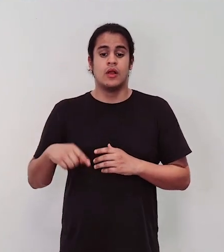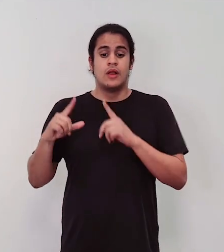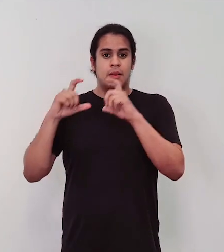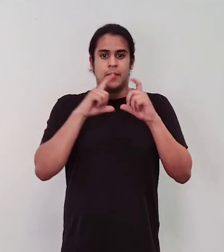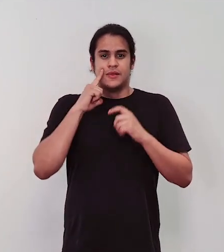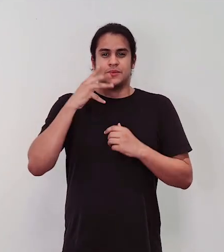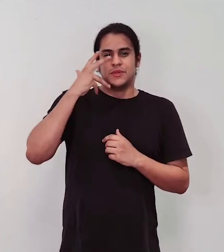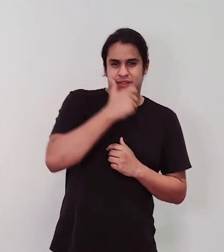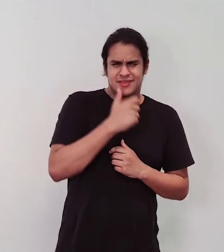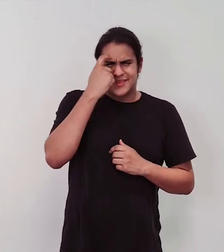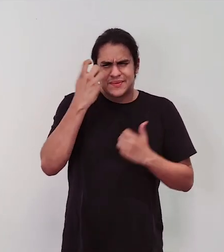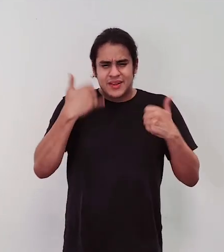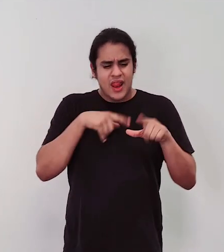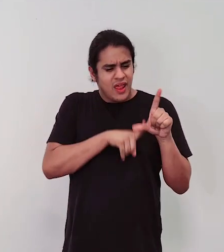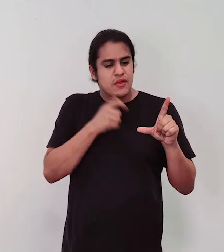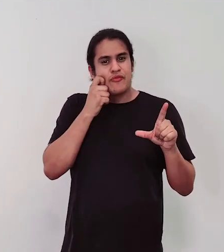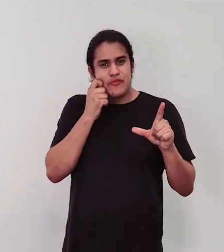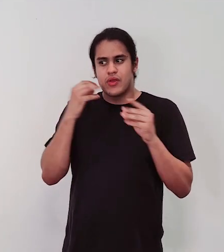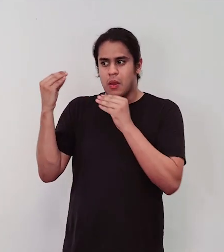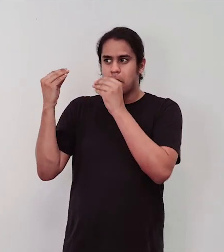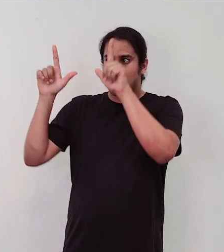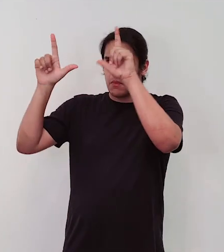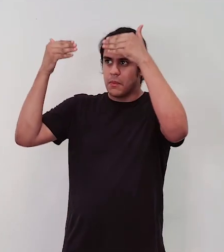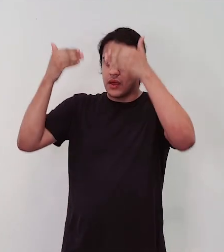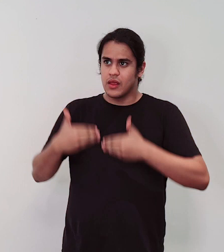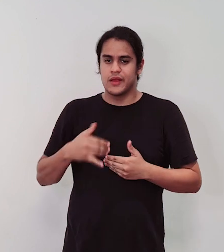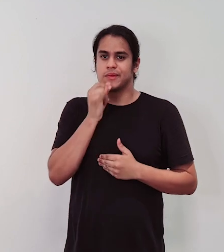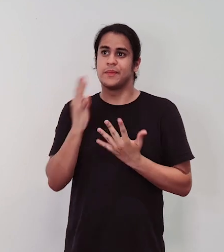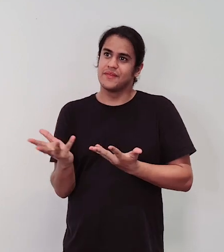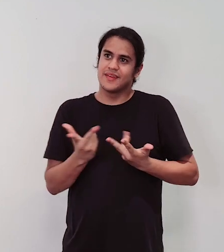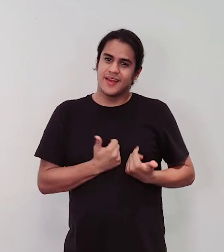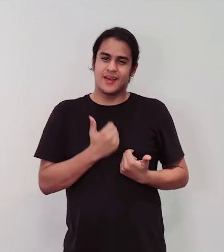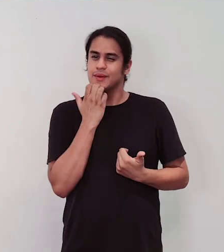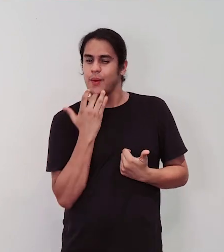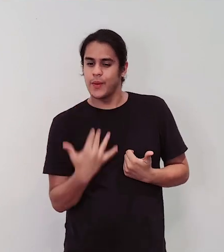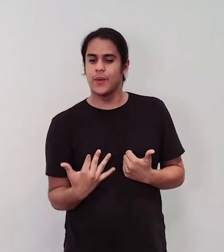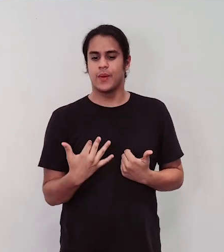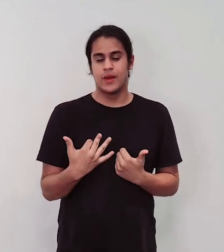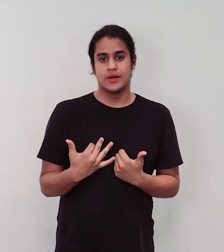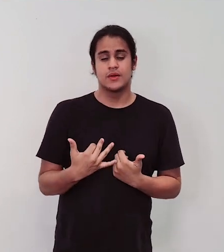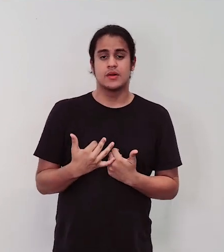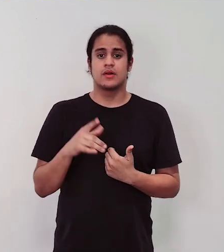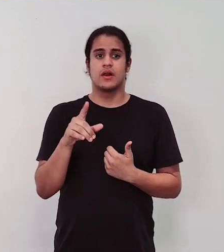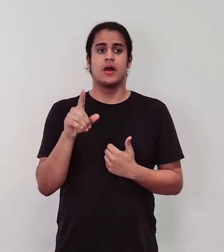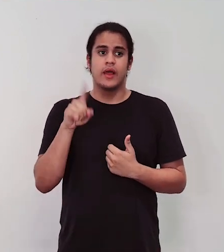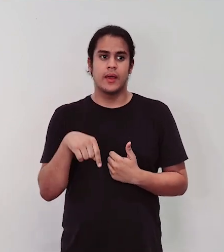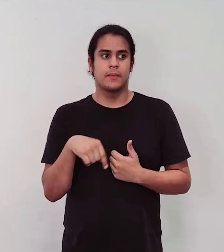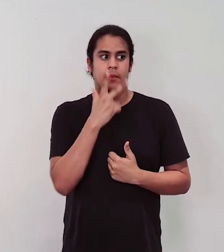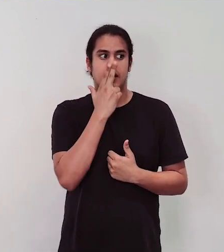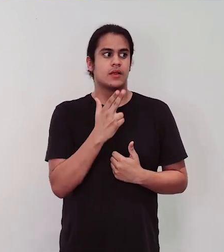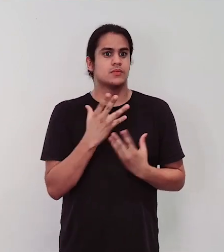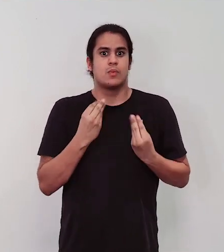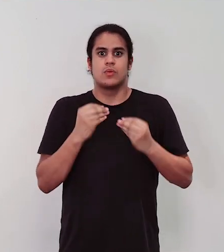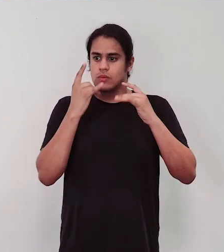para aquelas letras fofas no ambiente escolar, assim, de bem-vindo, coisinha colorida, geralmente imagens com apelo muito